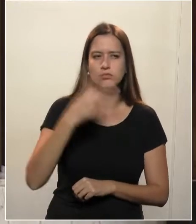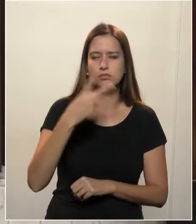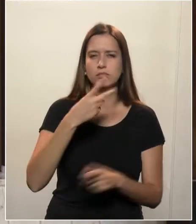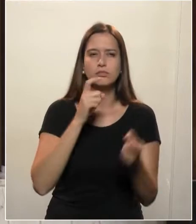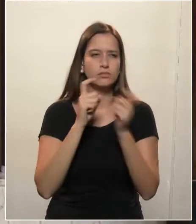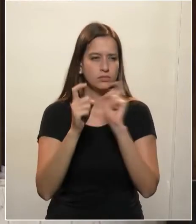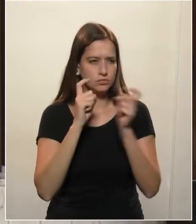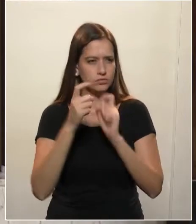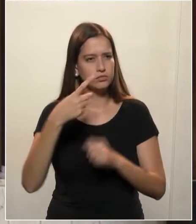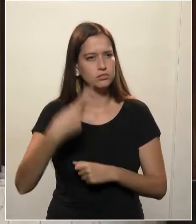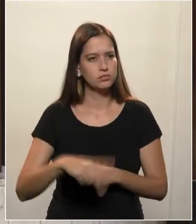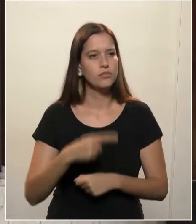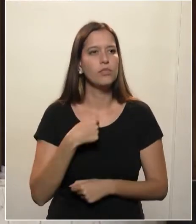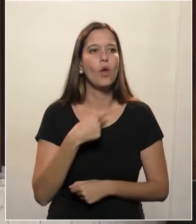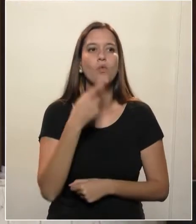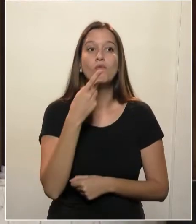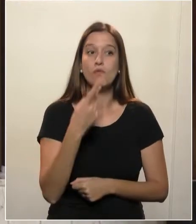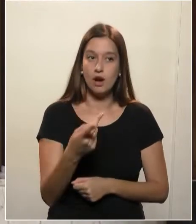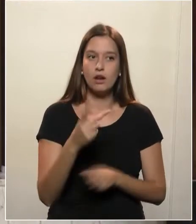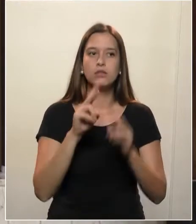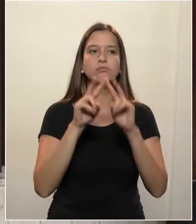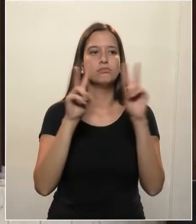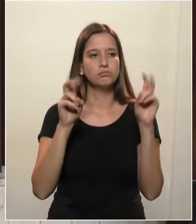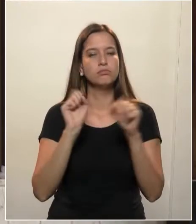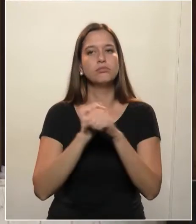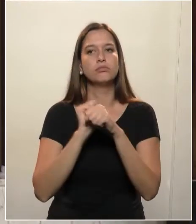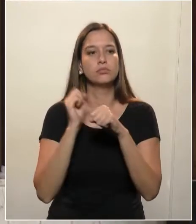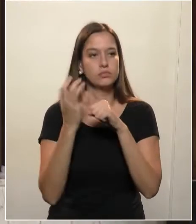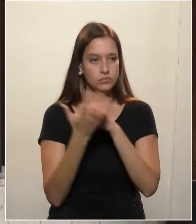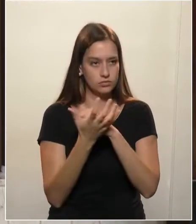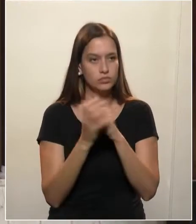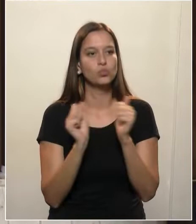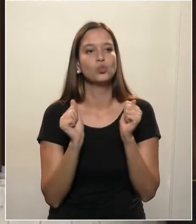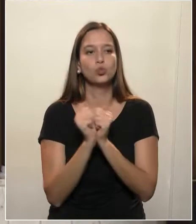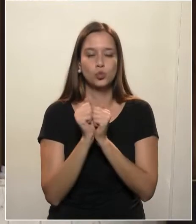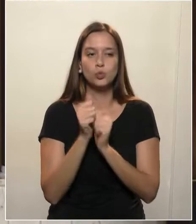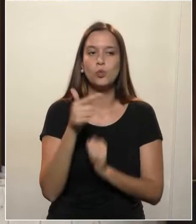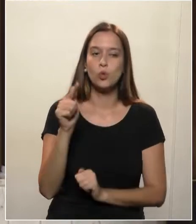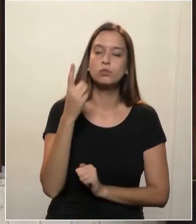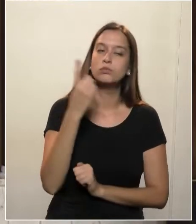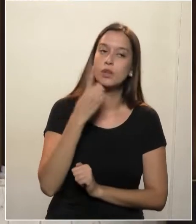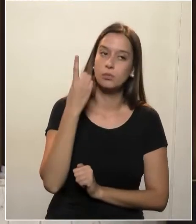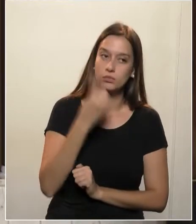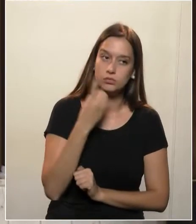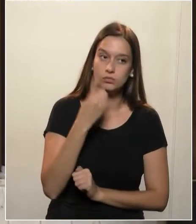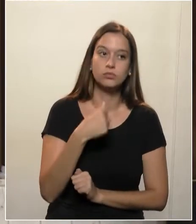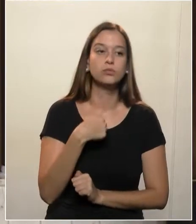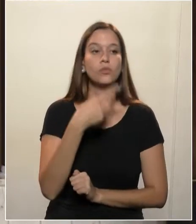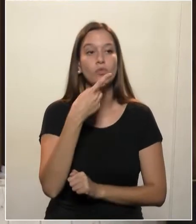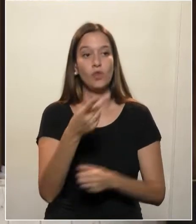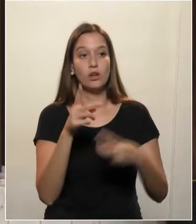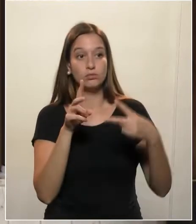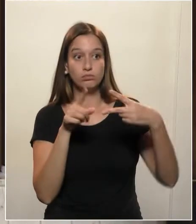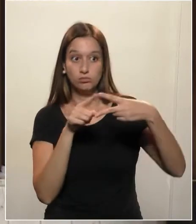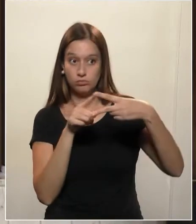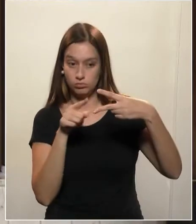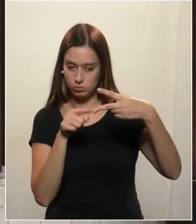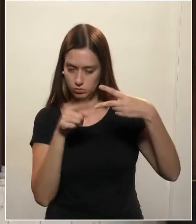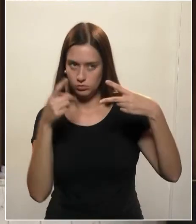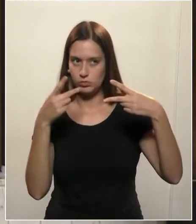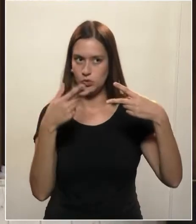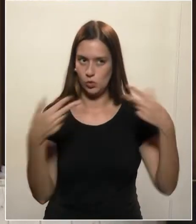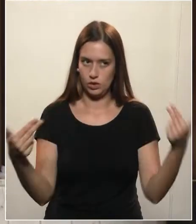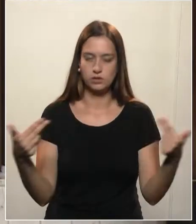abordei esse assunto junto com outros deputados e eu falei de duas coisas. Doença que é